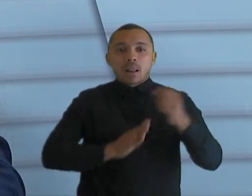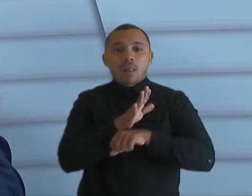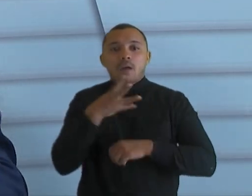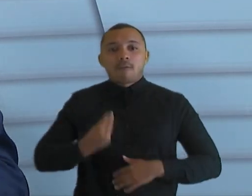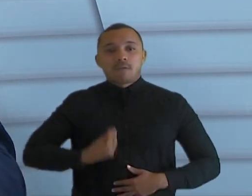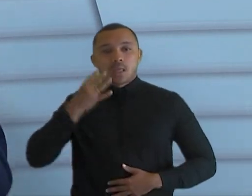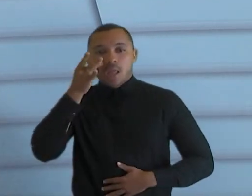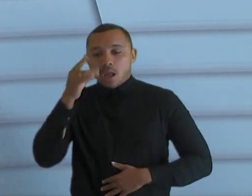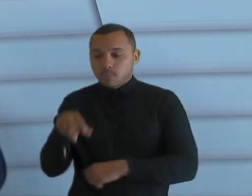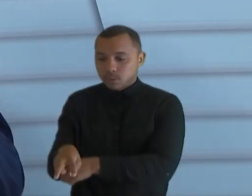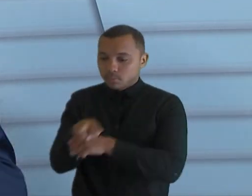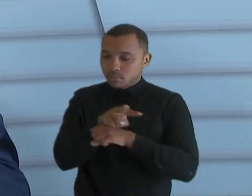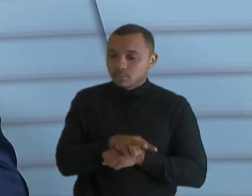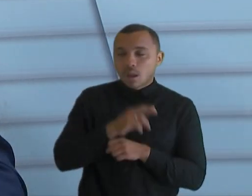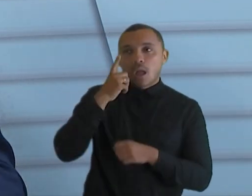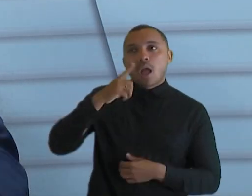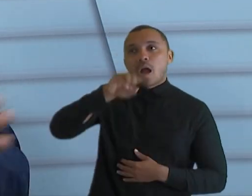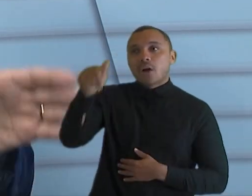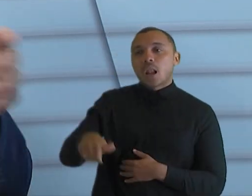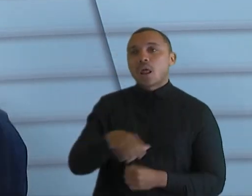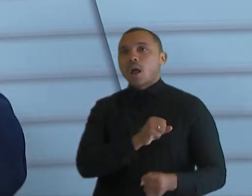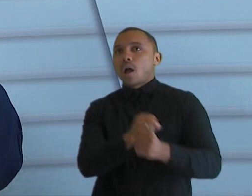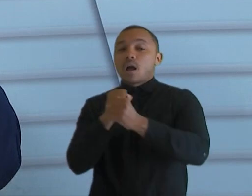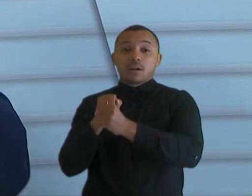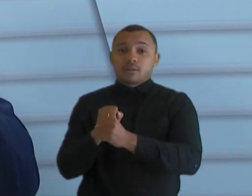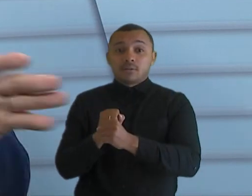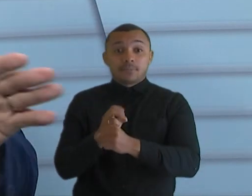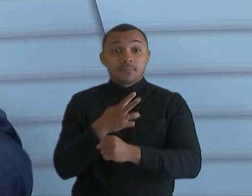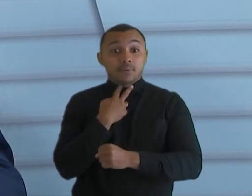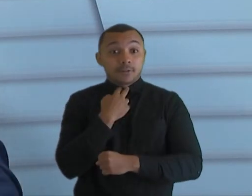registros da prefeitura, olhar a obra, como é que está. Ainda não.